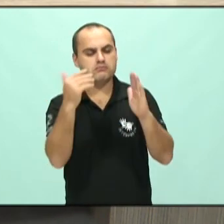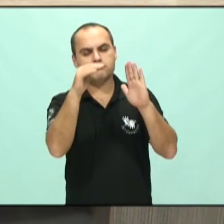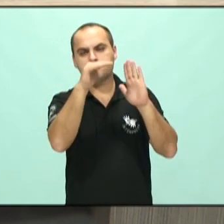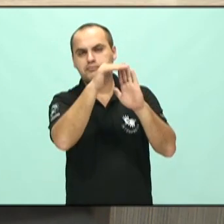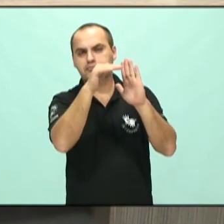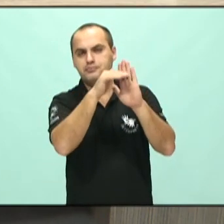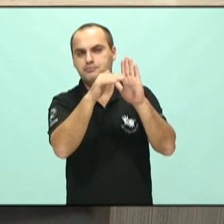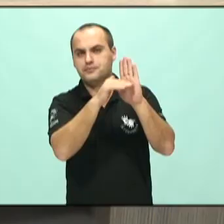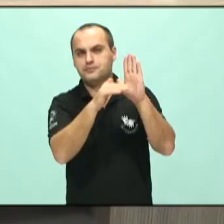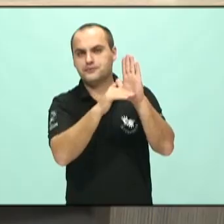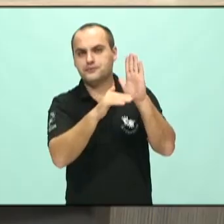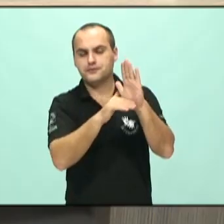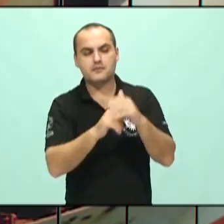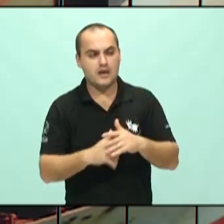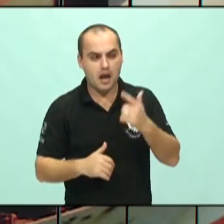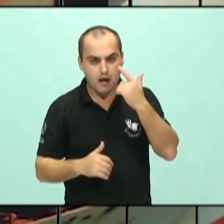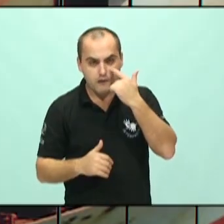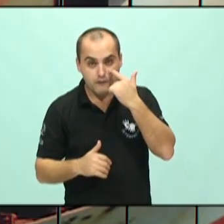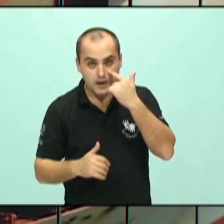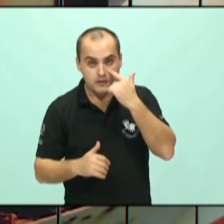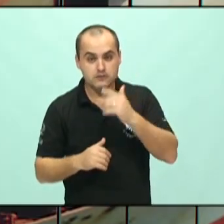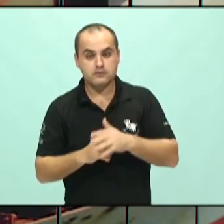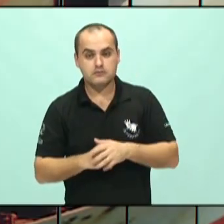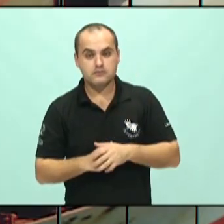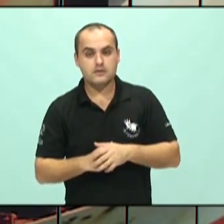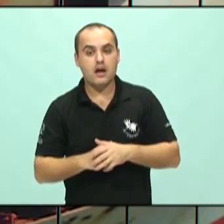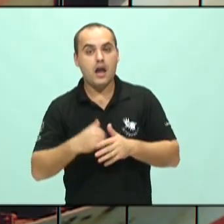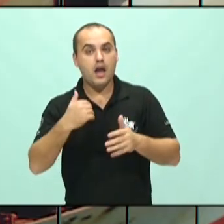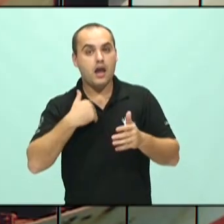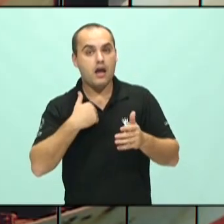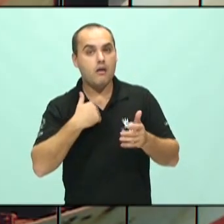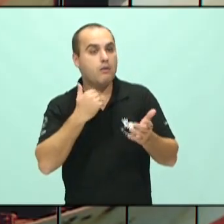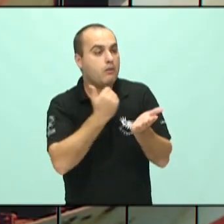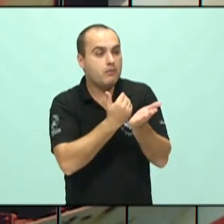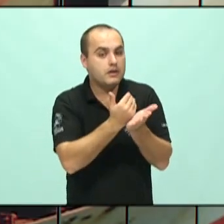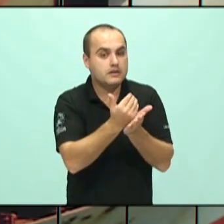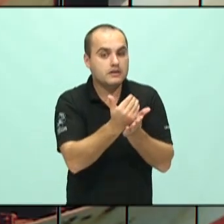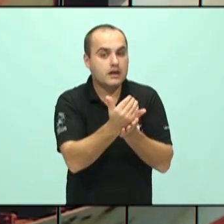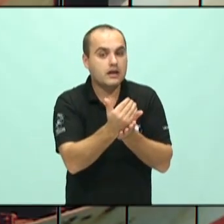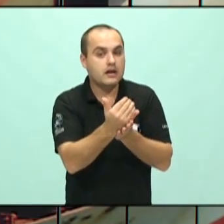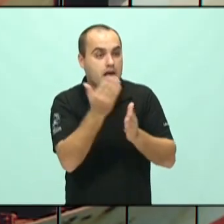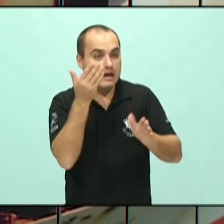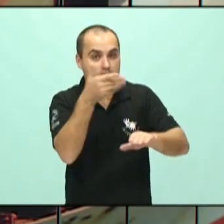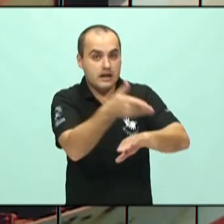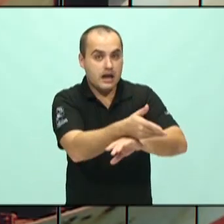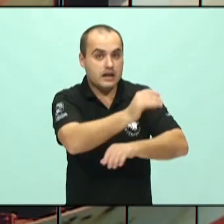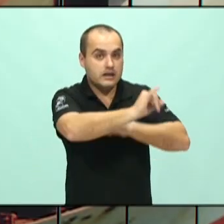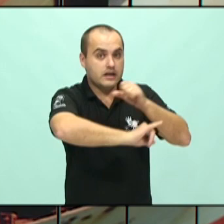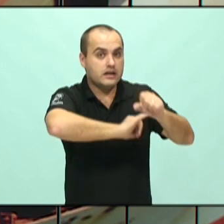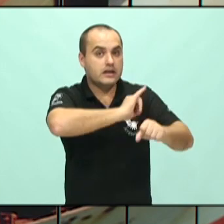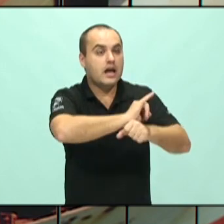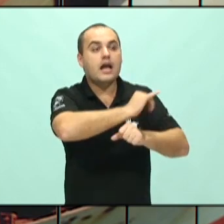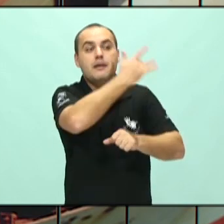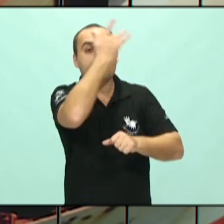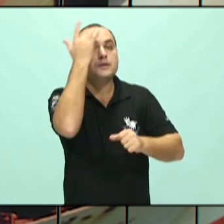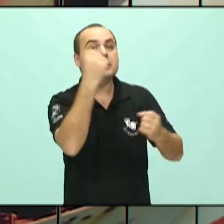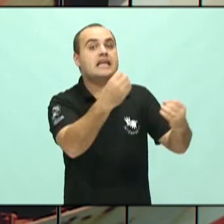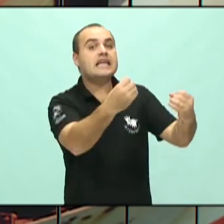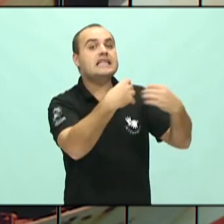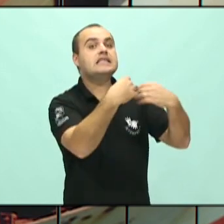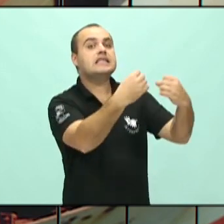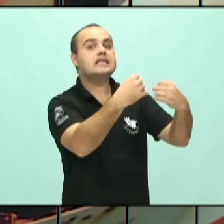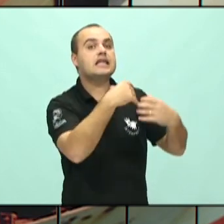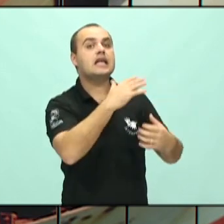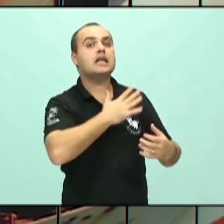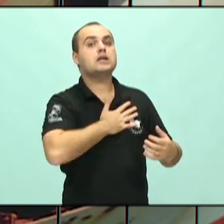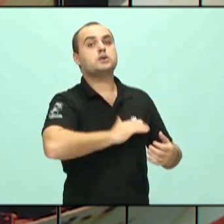Eu vejo pacientes que falam Ah, doutor, você entra em fóruns e tem pessoas ensinando o suicídio, né? Então, realmente se tornou um